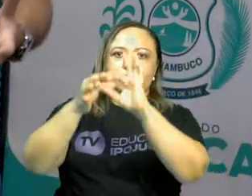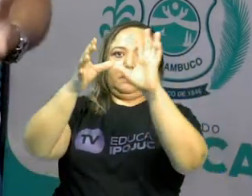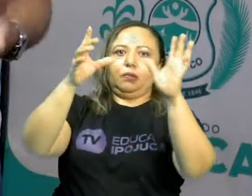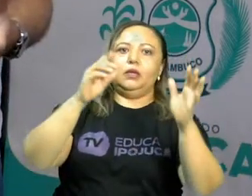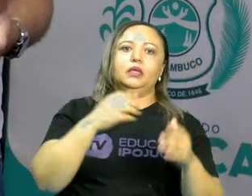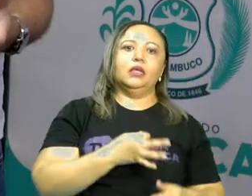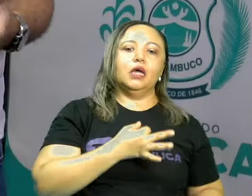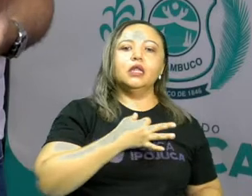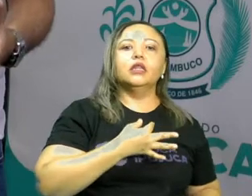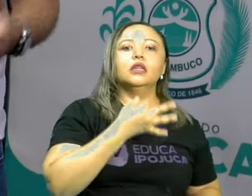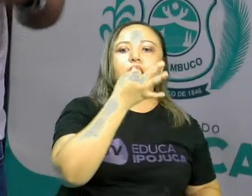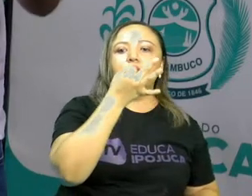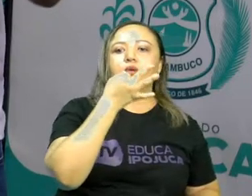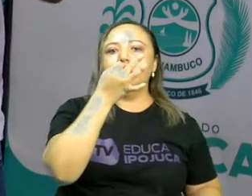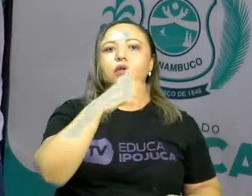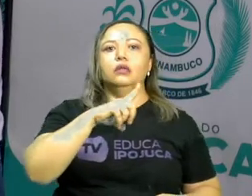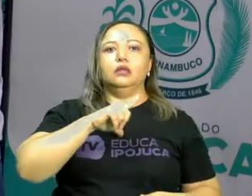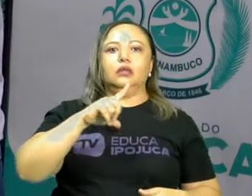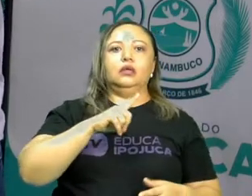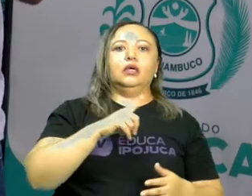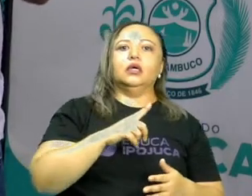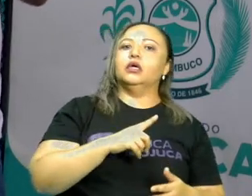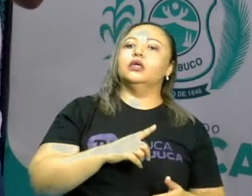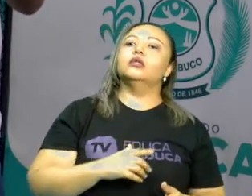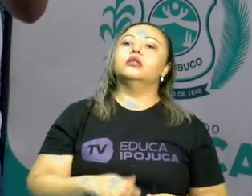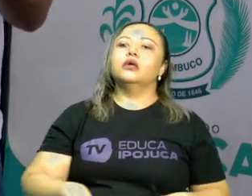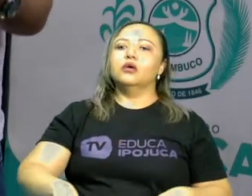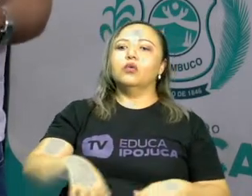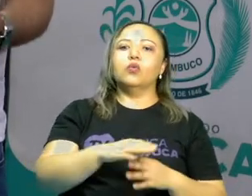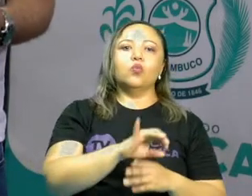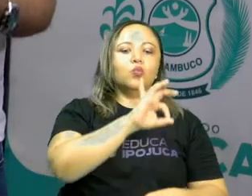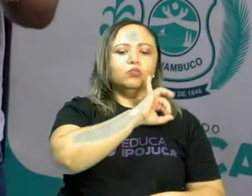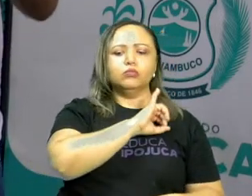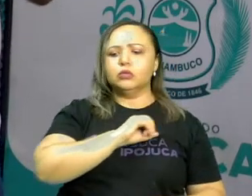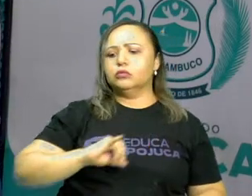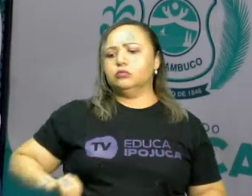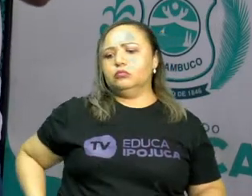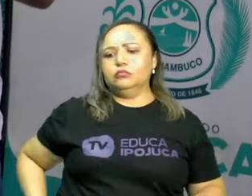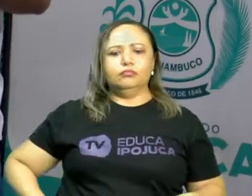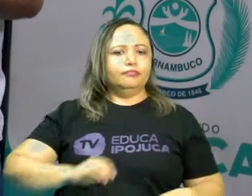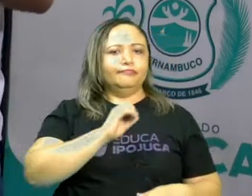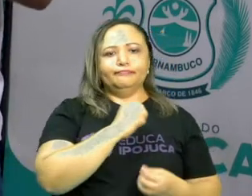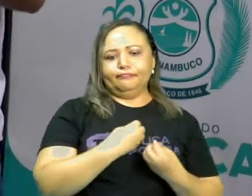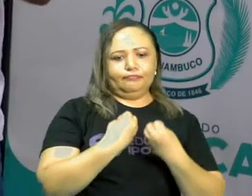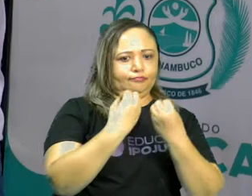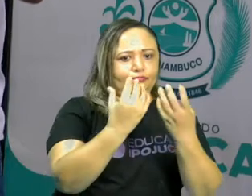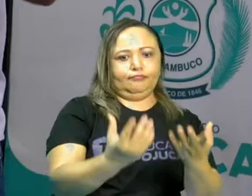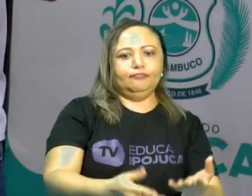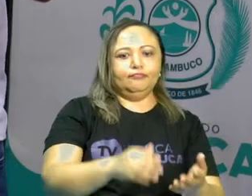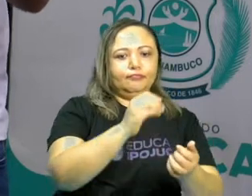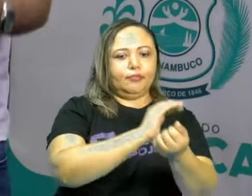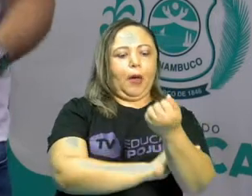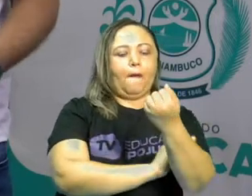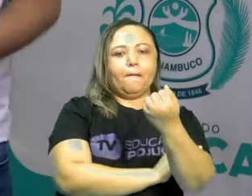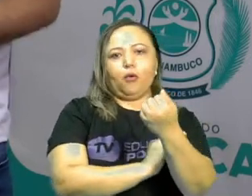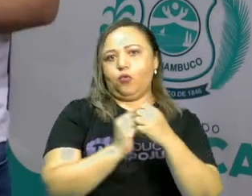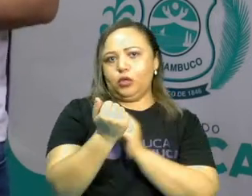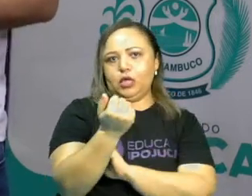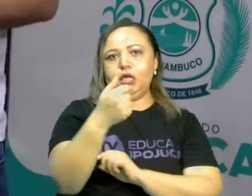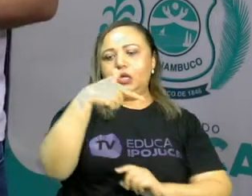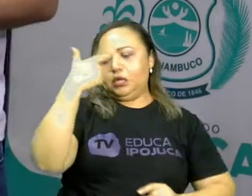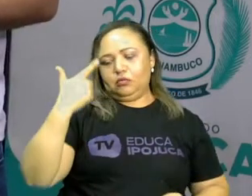falar em jornais. Como o imperador não dava esta liberdade toda, eles passaram, então, a criticar